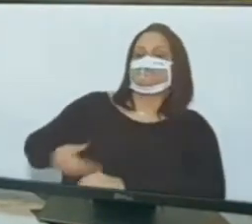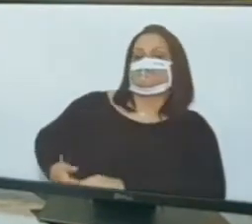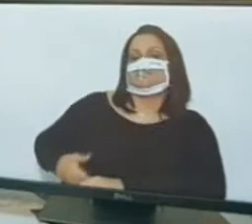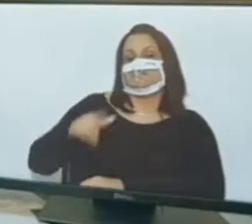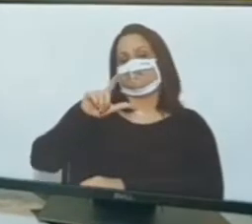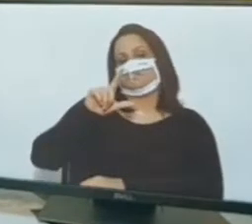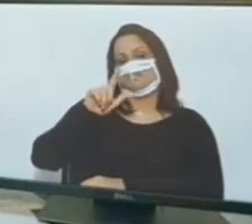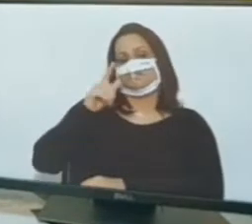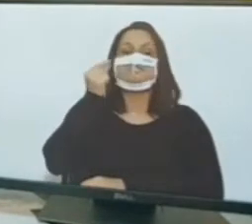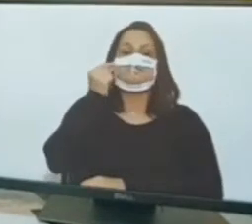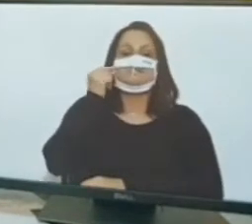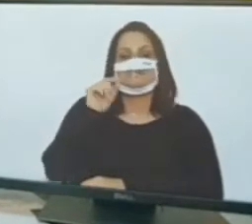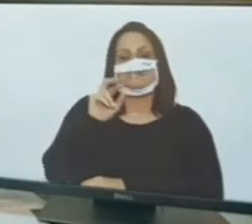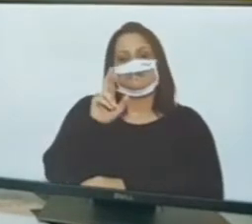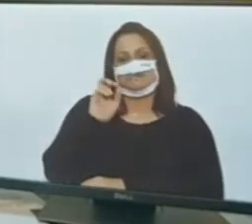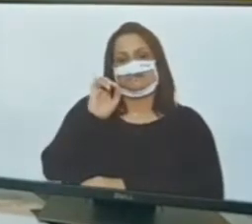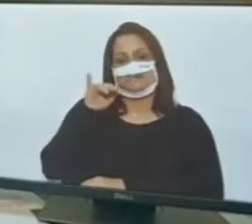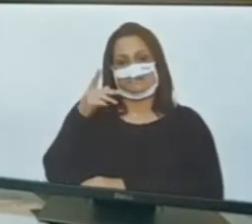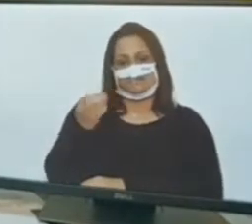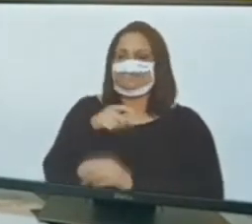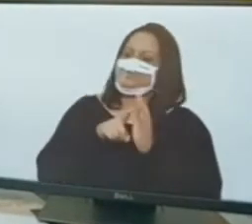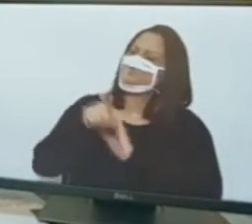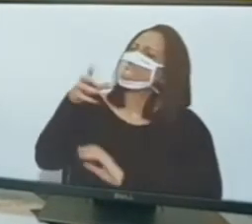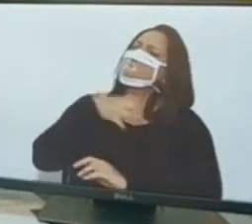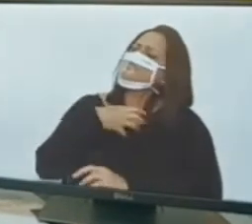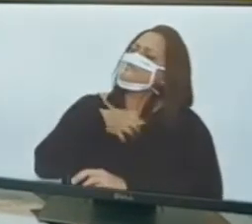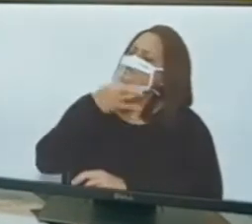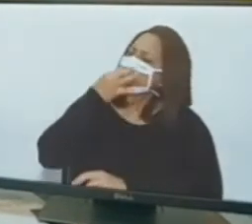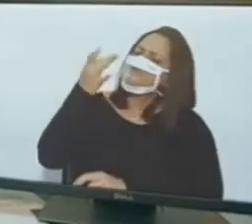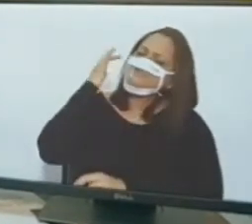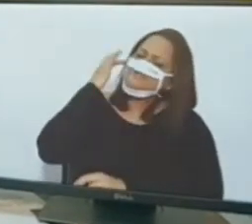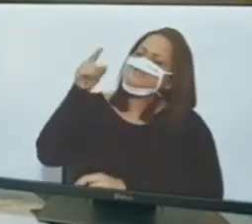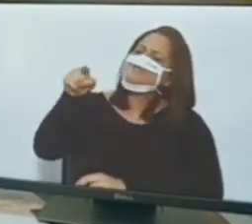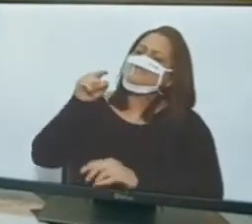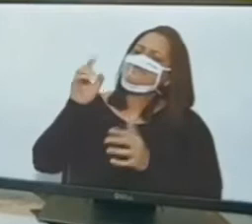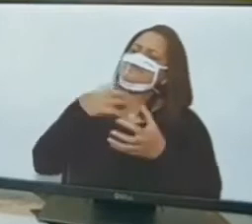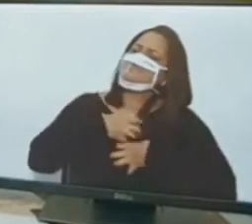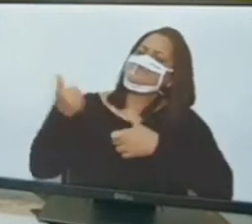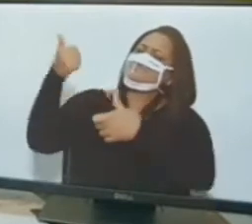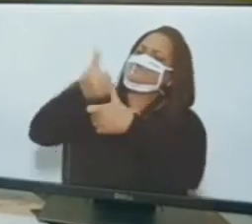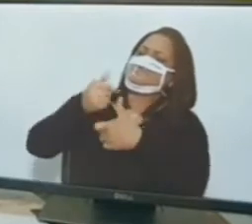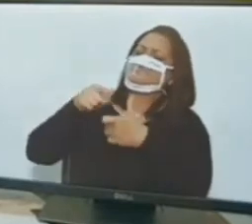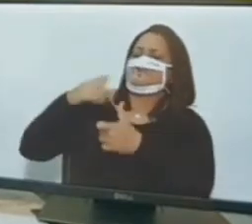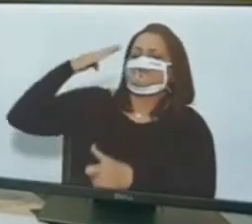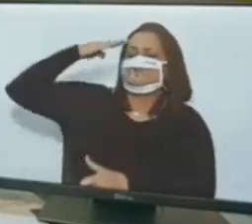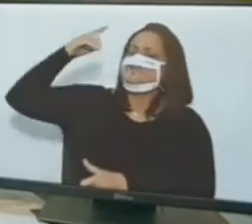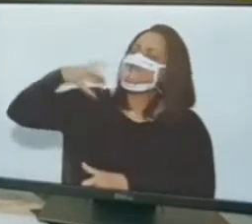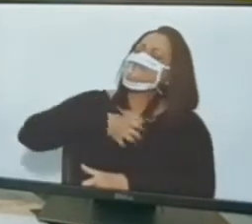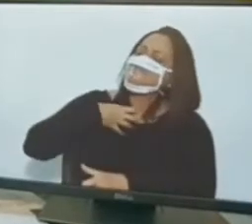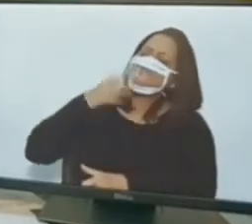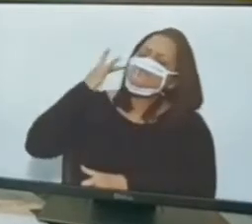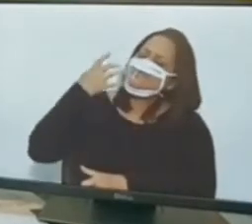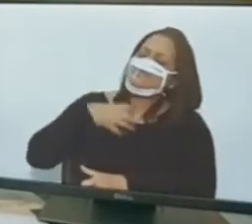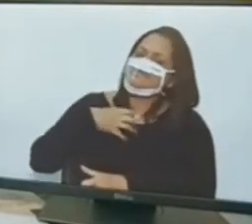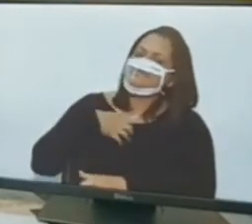do general Silvio Luna comandando lá a Binacional Itaipu. O que os prefeitos da região acham